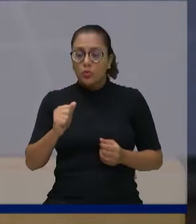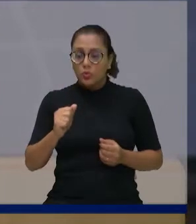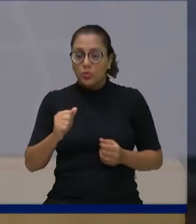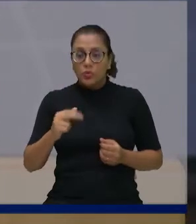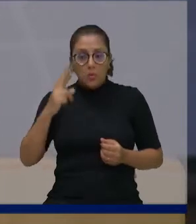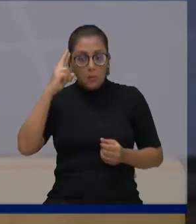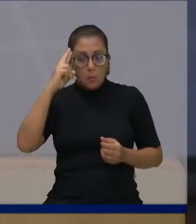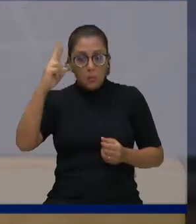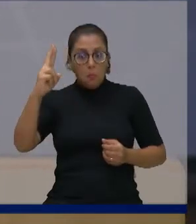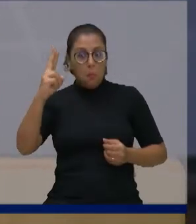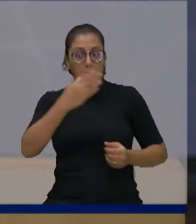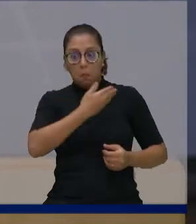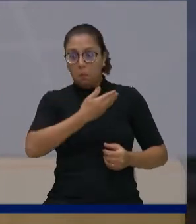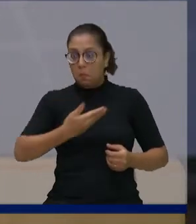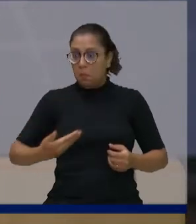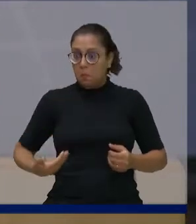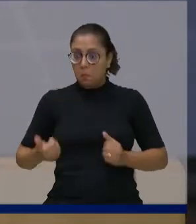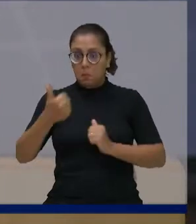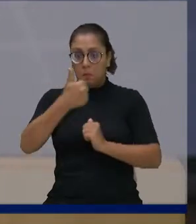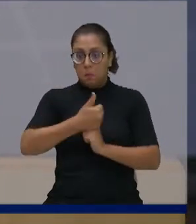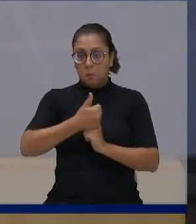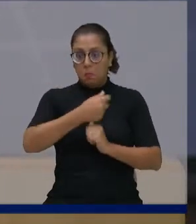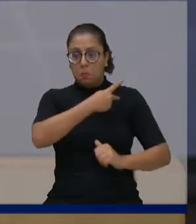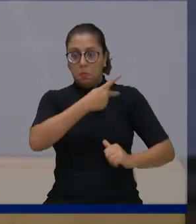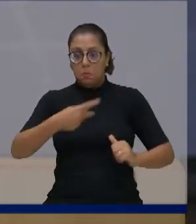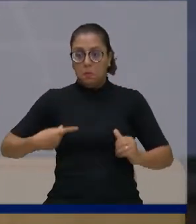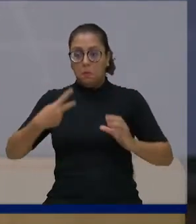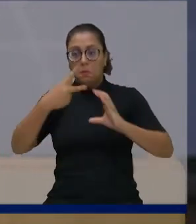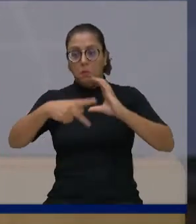governo, os projetos do Executivo.